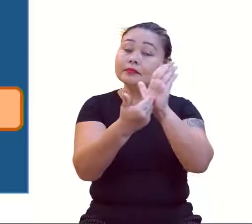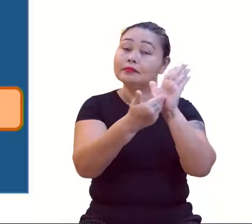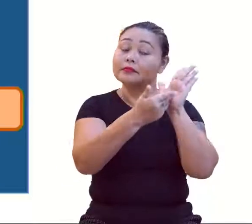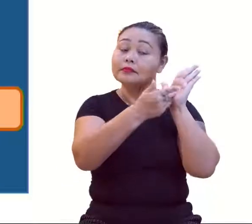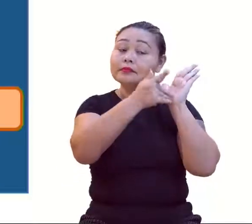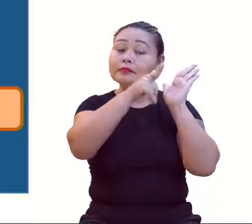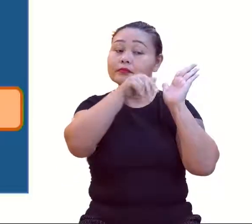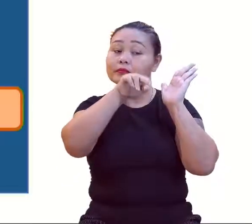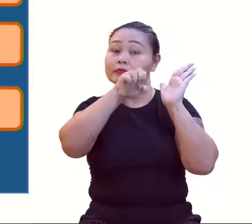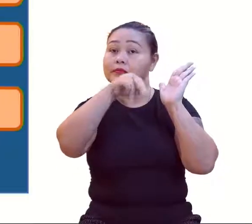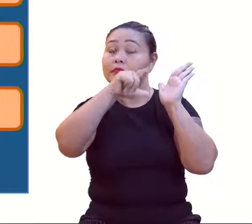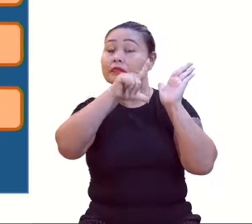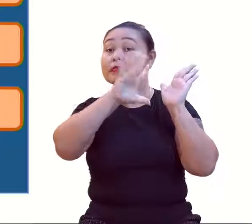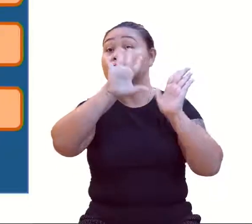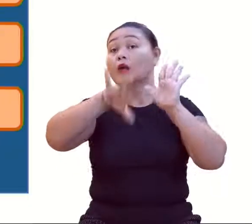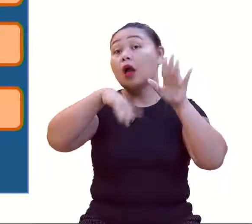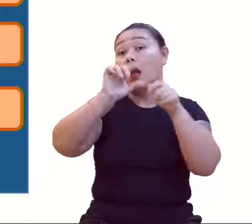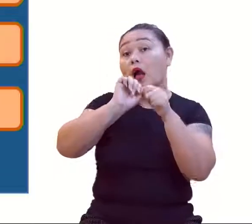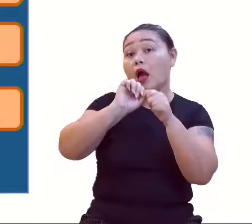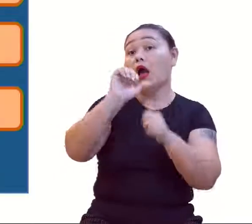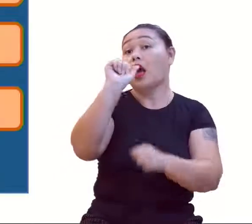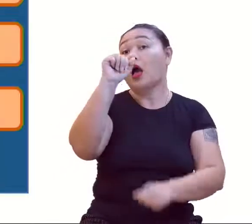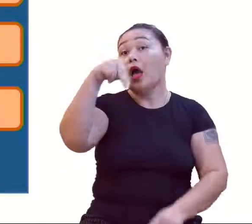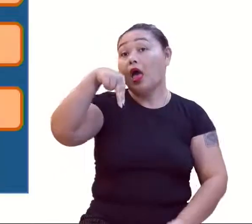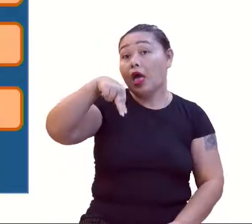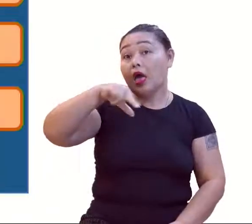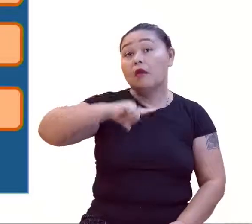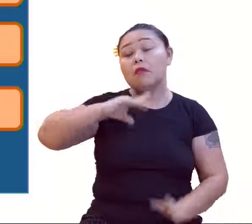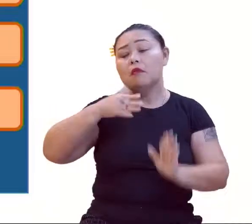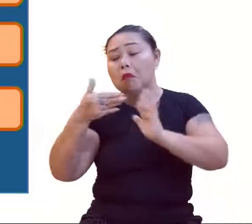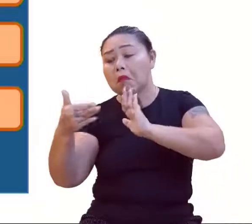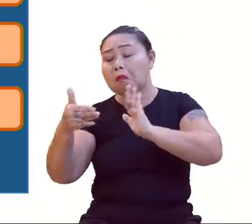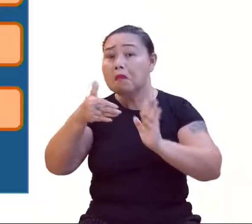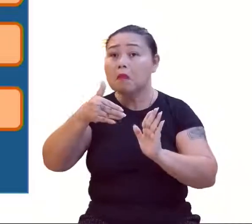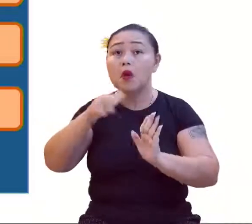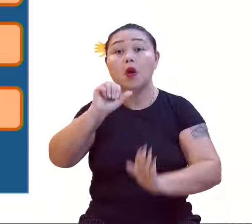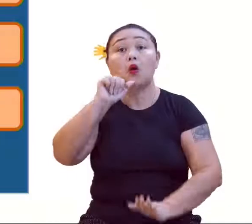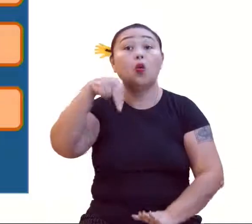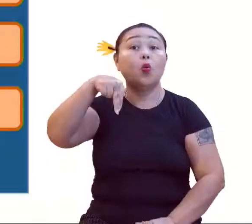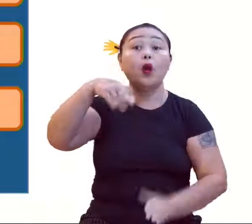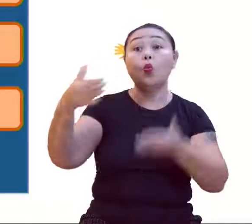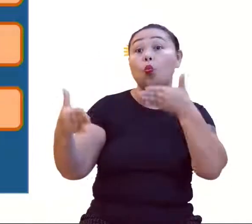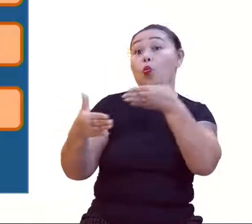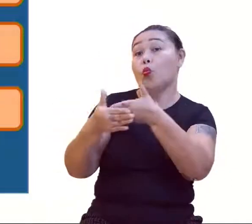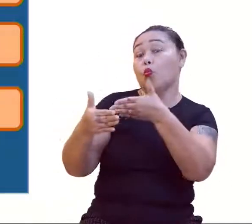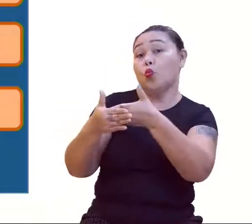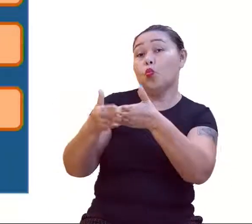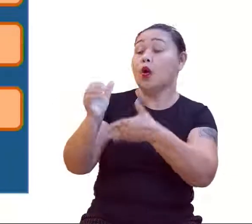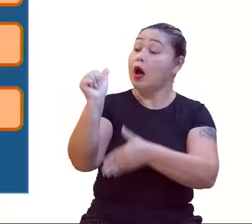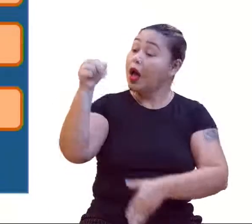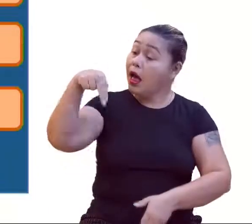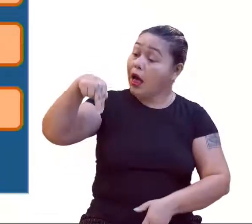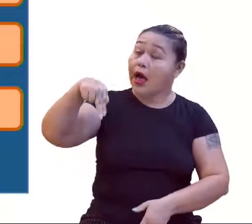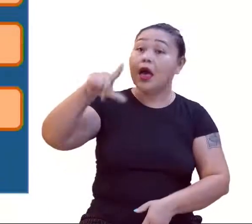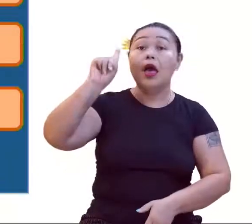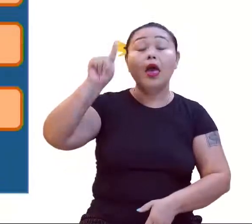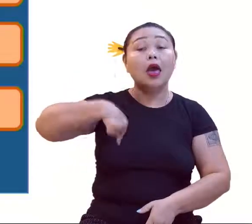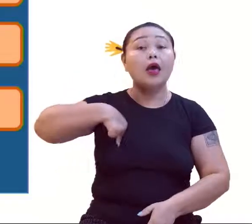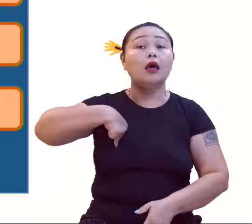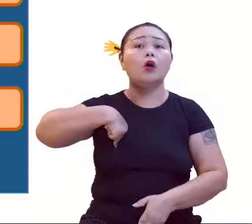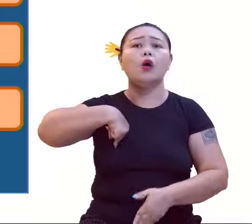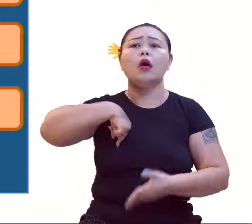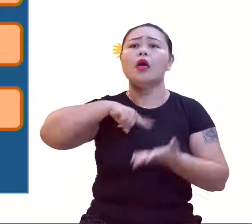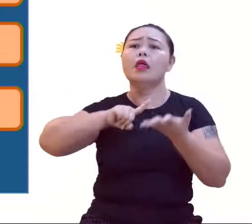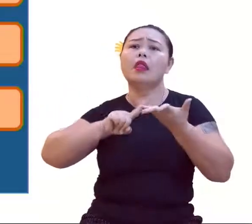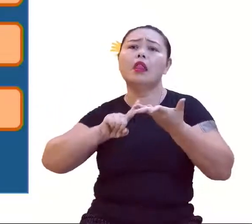AN aparece pelo meio. Mas o AN não é o último termo. O AN é o enésimo